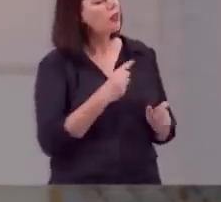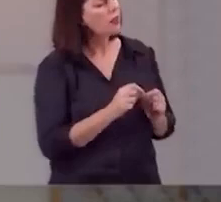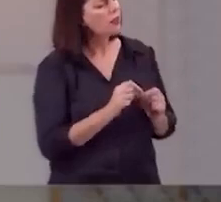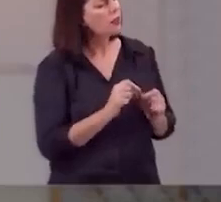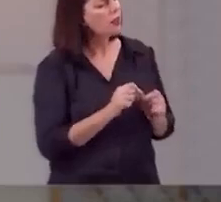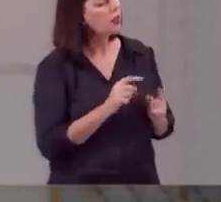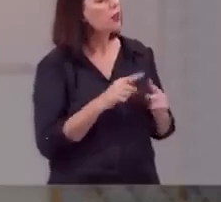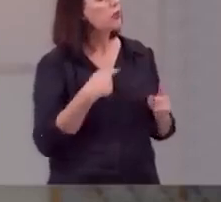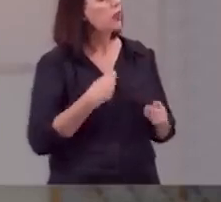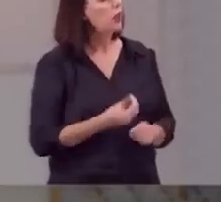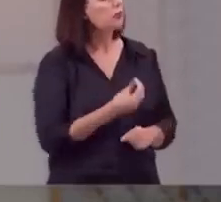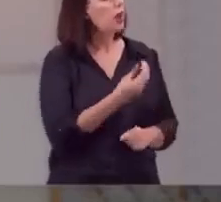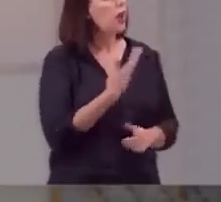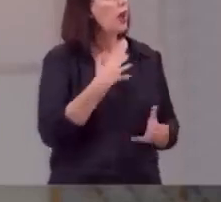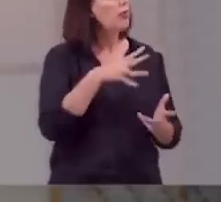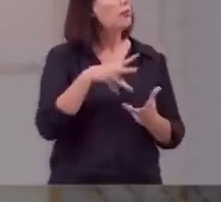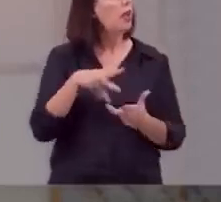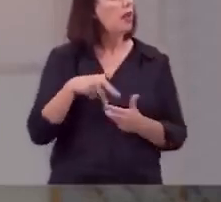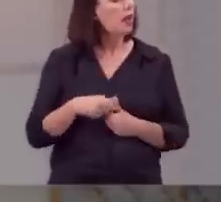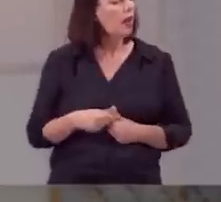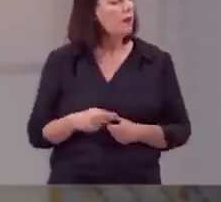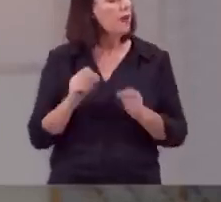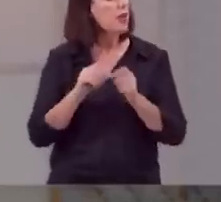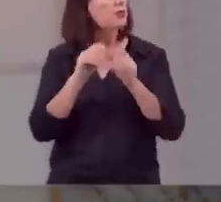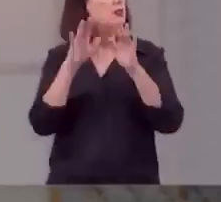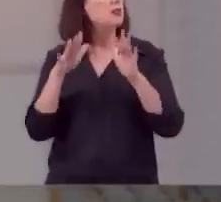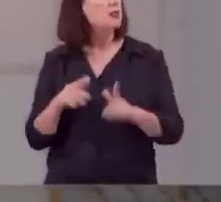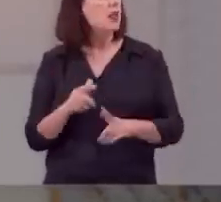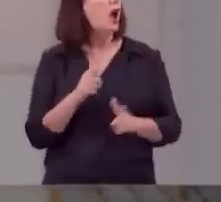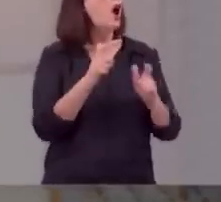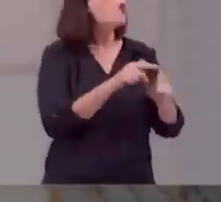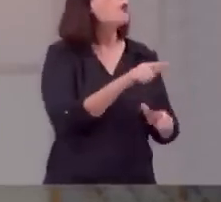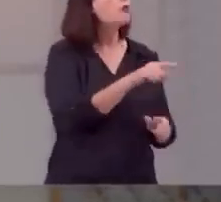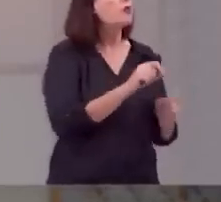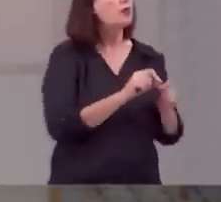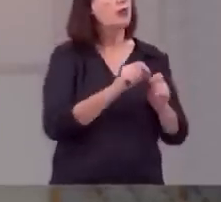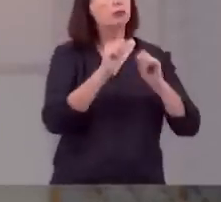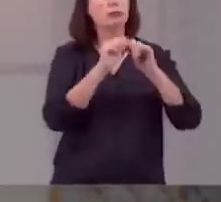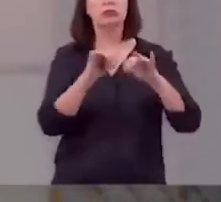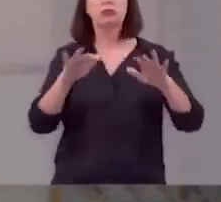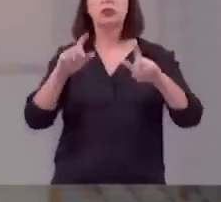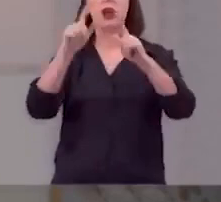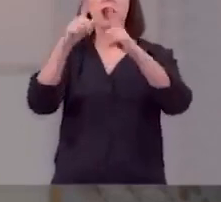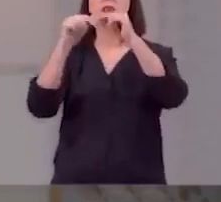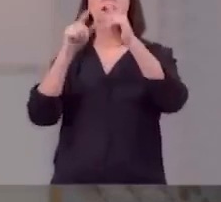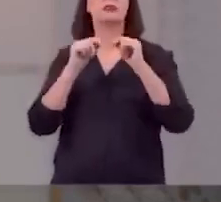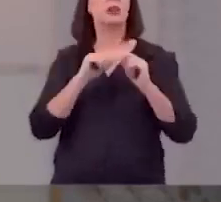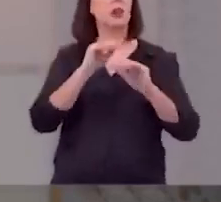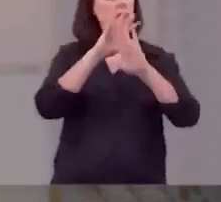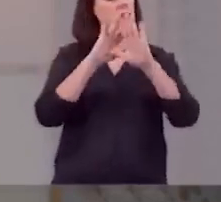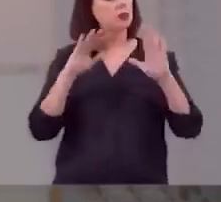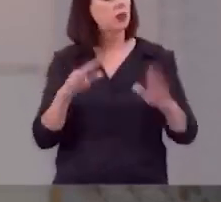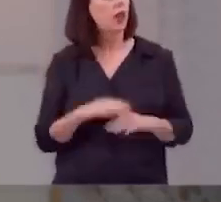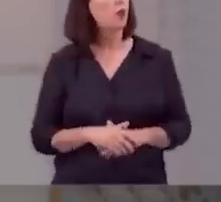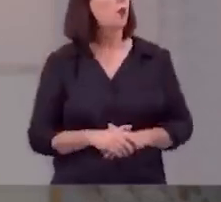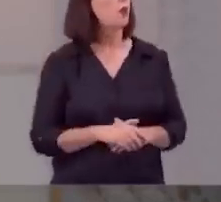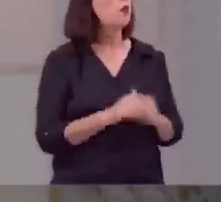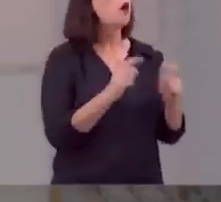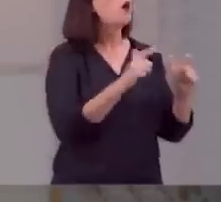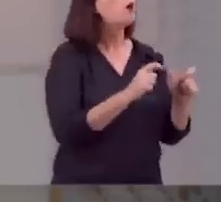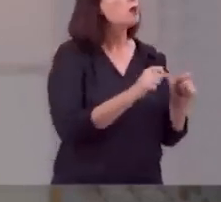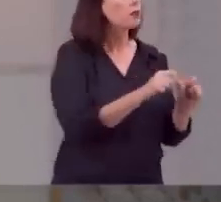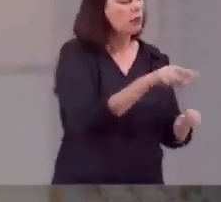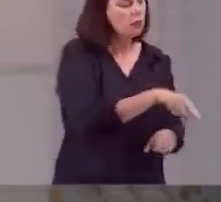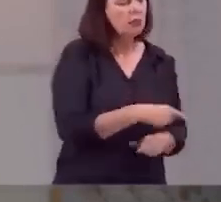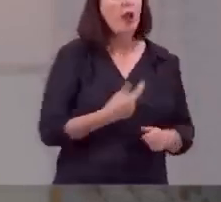quando eu lançava os fundamentos da terra onde você estava quando eu espalhava as estrelas no firmamento onde